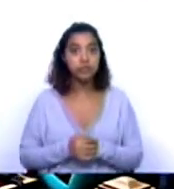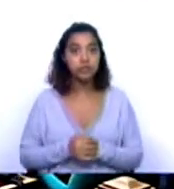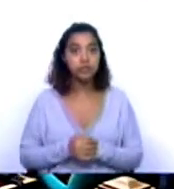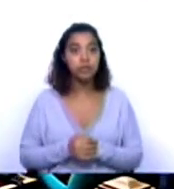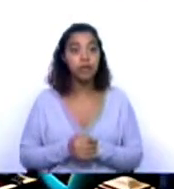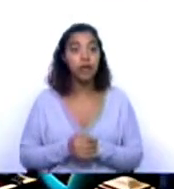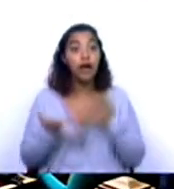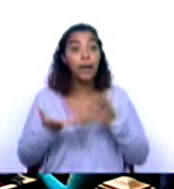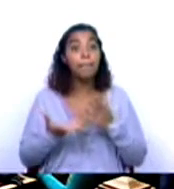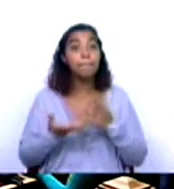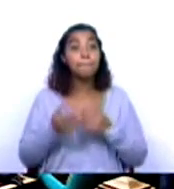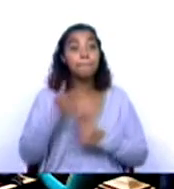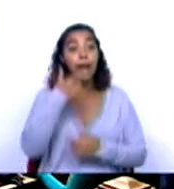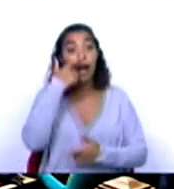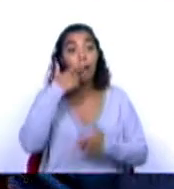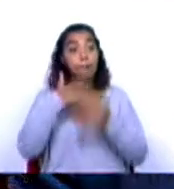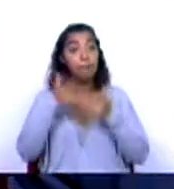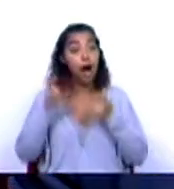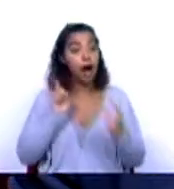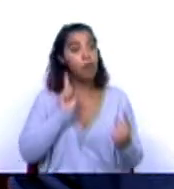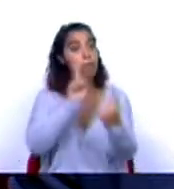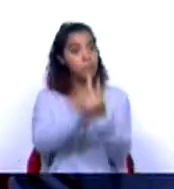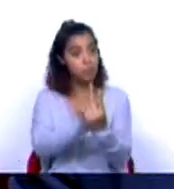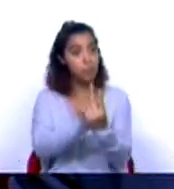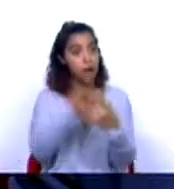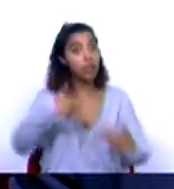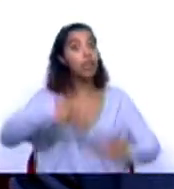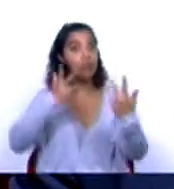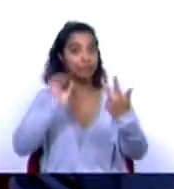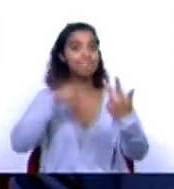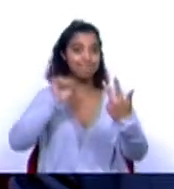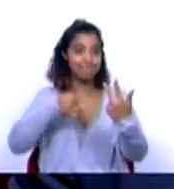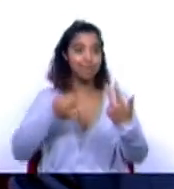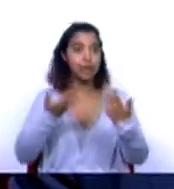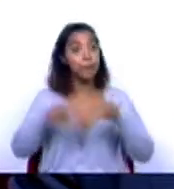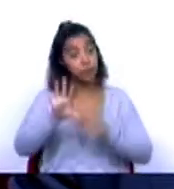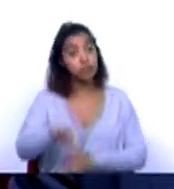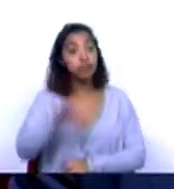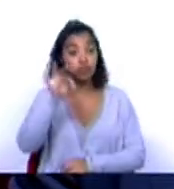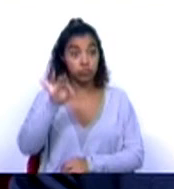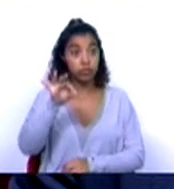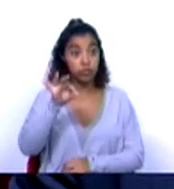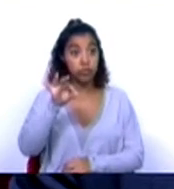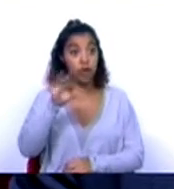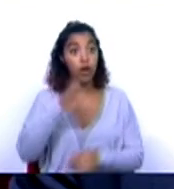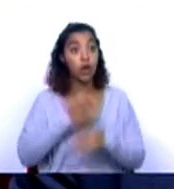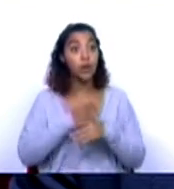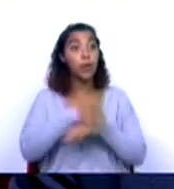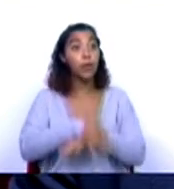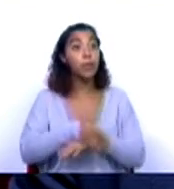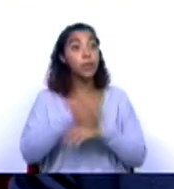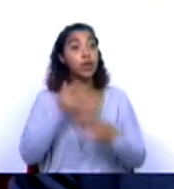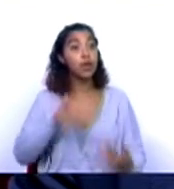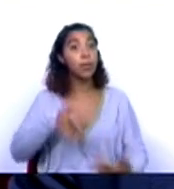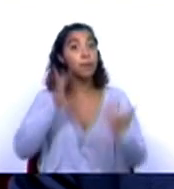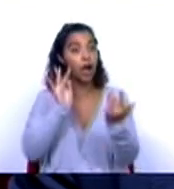Temos mais consultas não presenciais. Temos. Temos também uma escolha pela utilização dos meios de telesaúde. Andámos